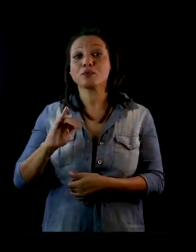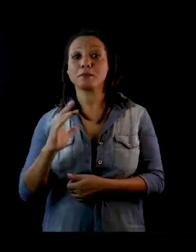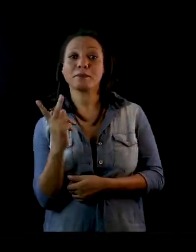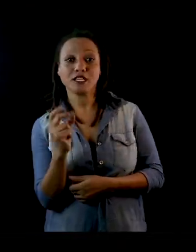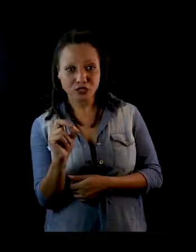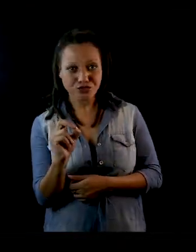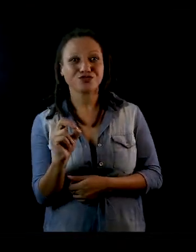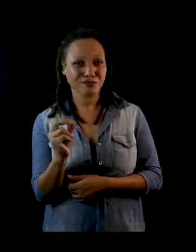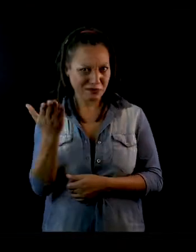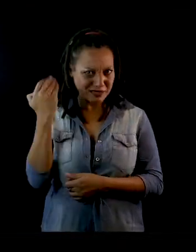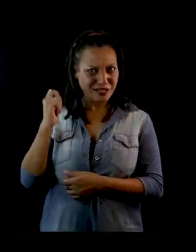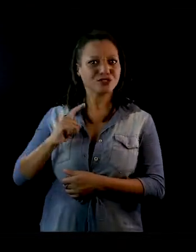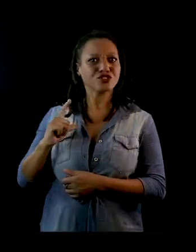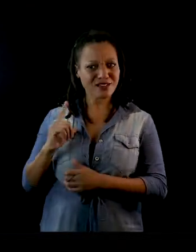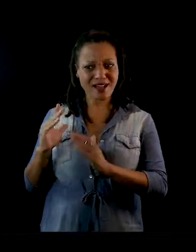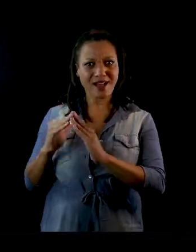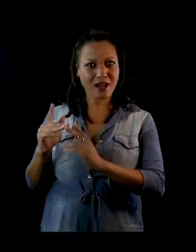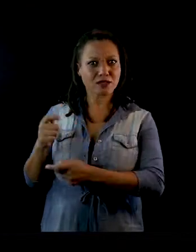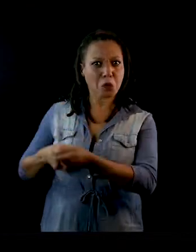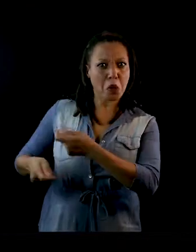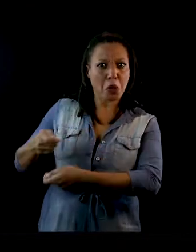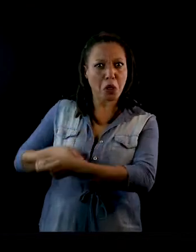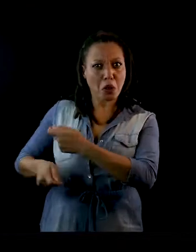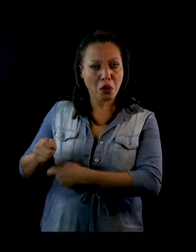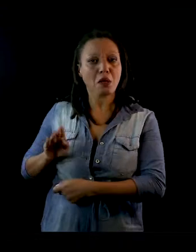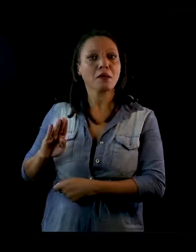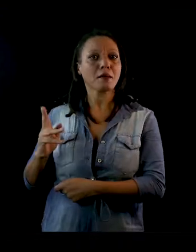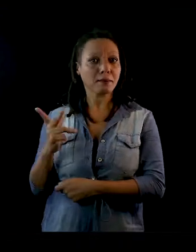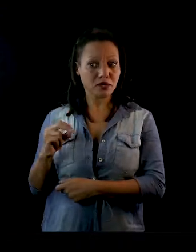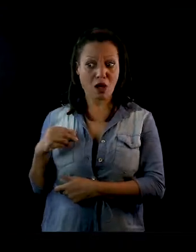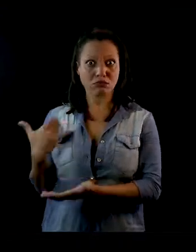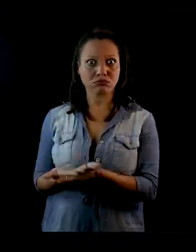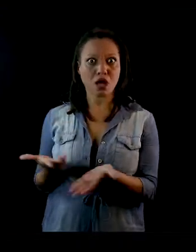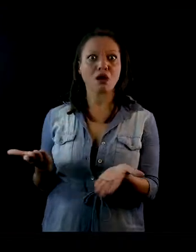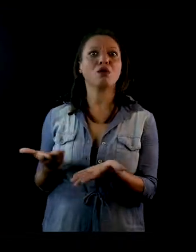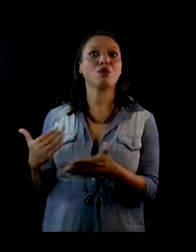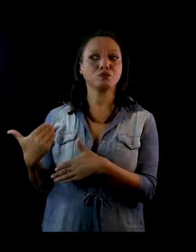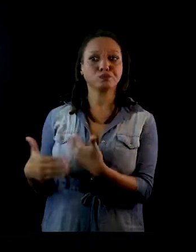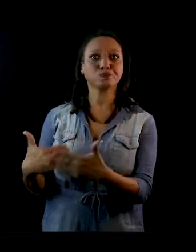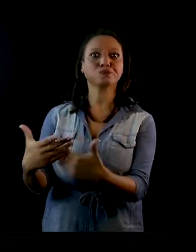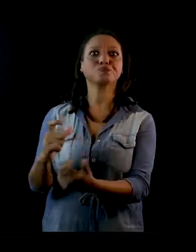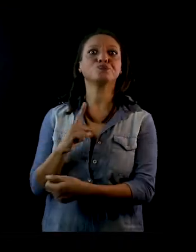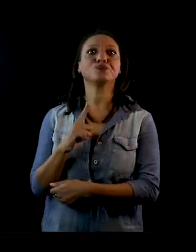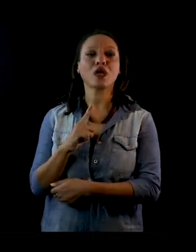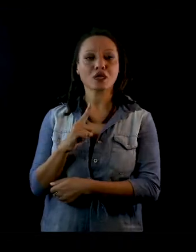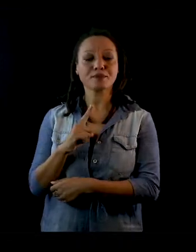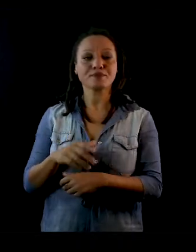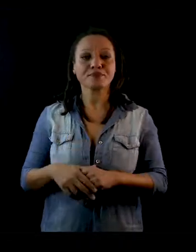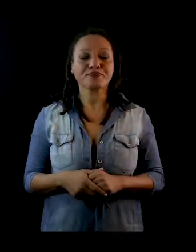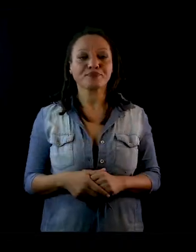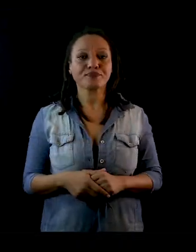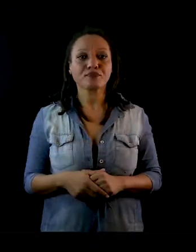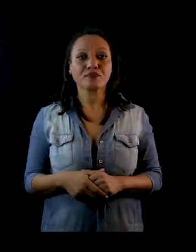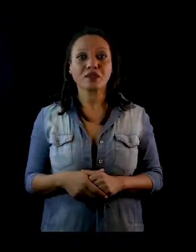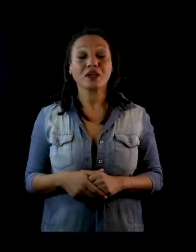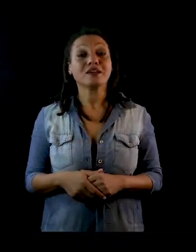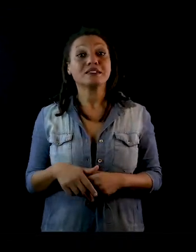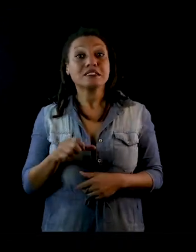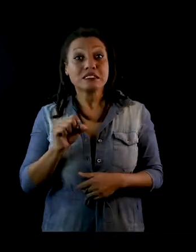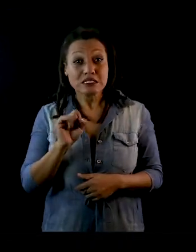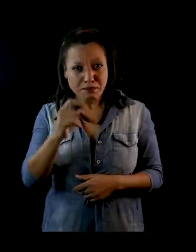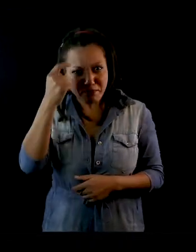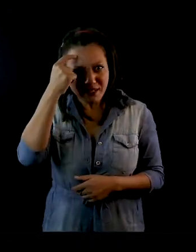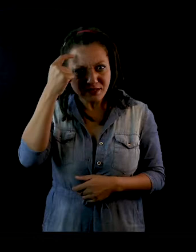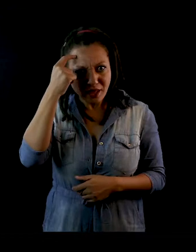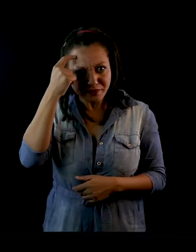bicho, algumas casas de jogo de bicho. Lá é muito intenso ainda esse processo de jogo do bicho. Se você parar para pensar,